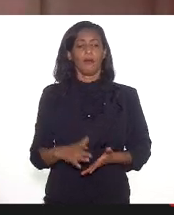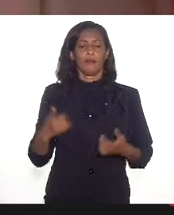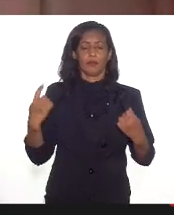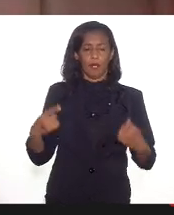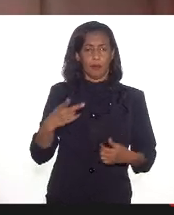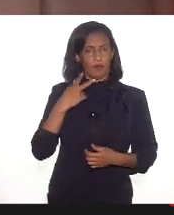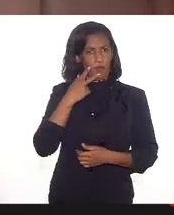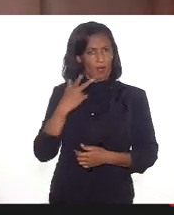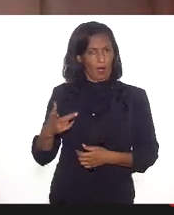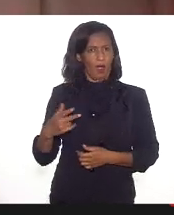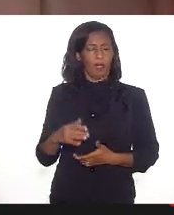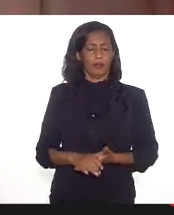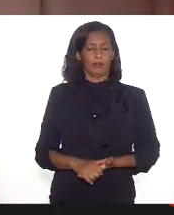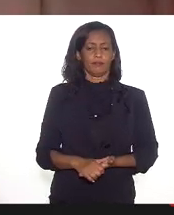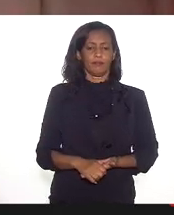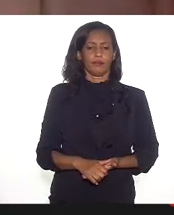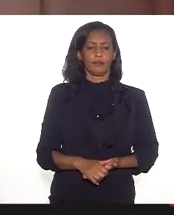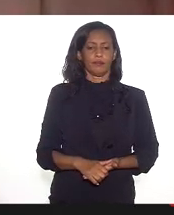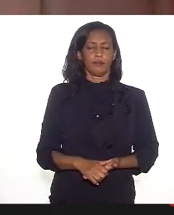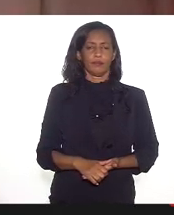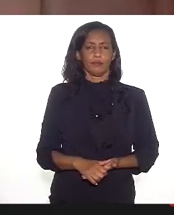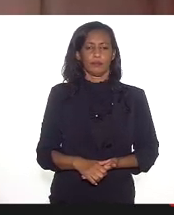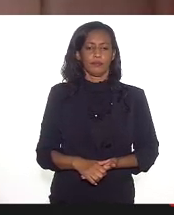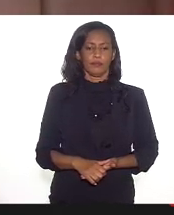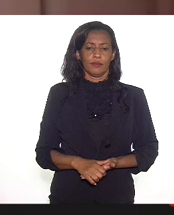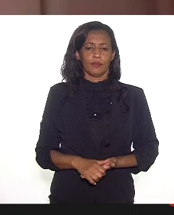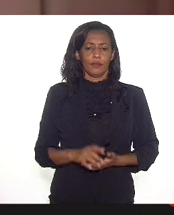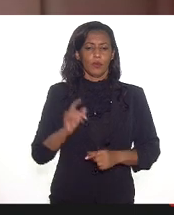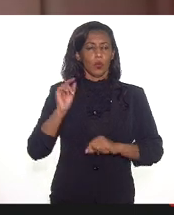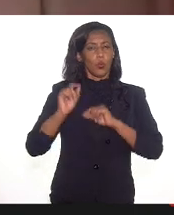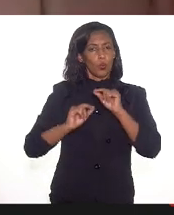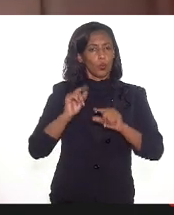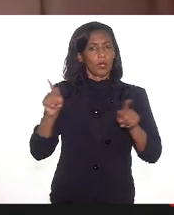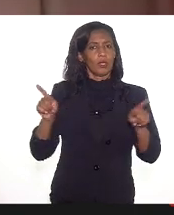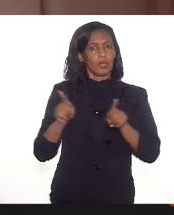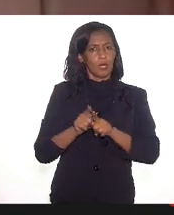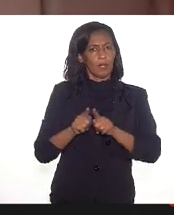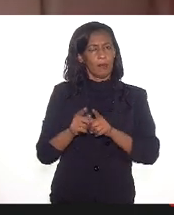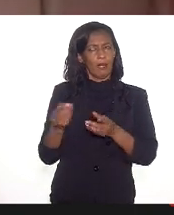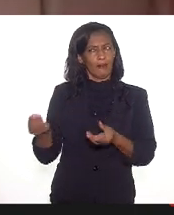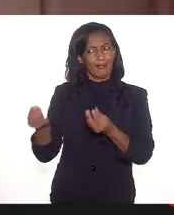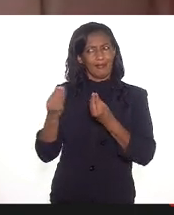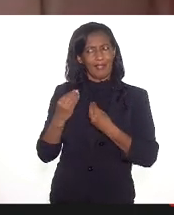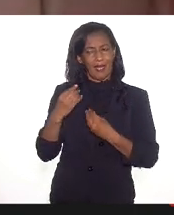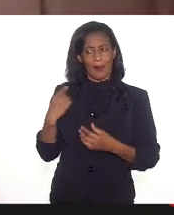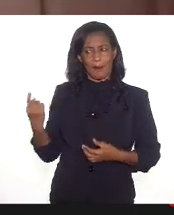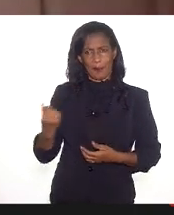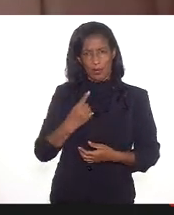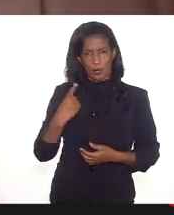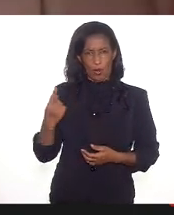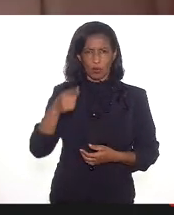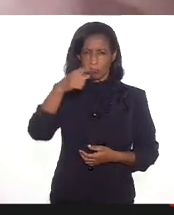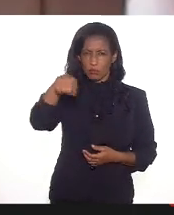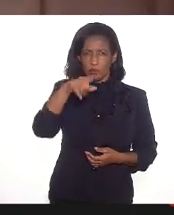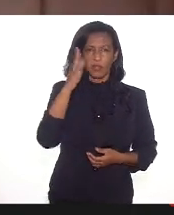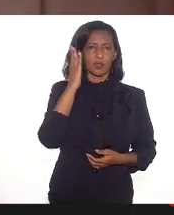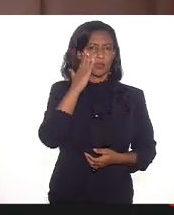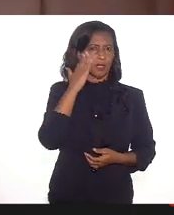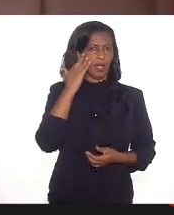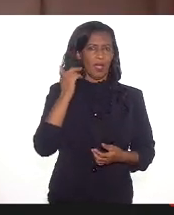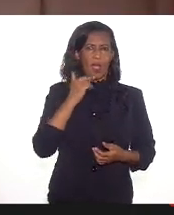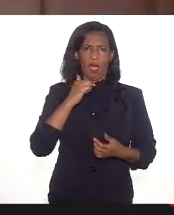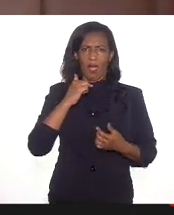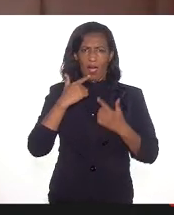inclusive trazendo os percentuais ali, o que também lança para nós, e vocês sabem muito bem, a questão da